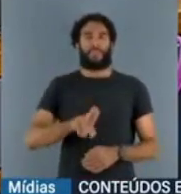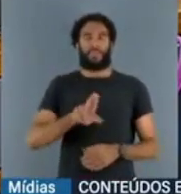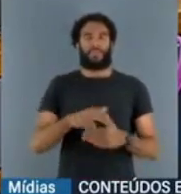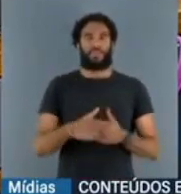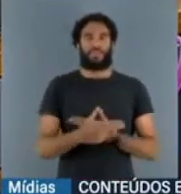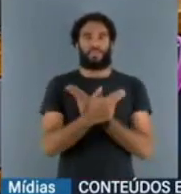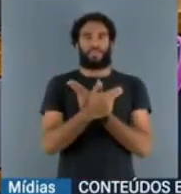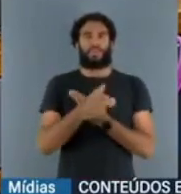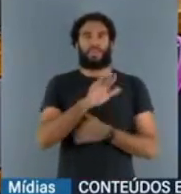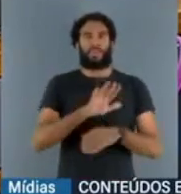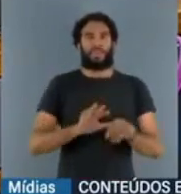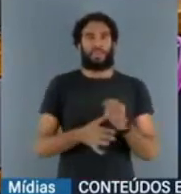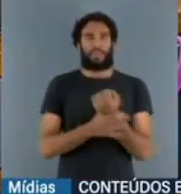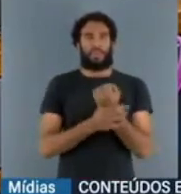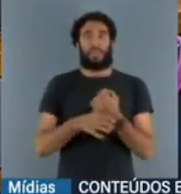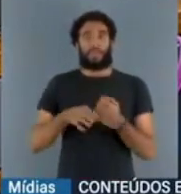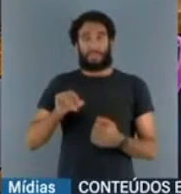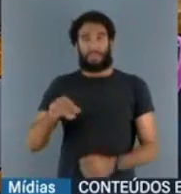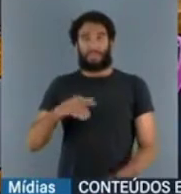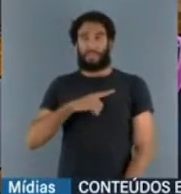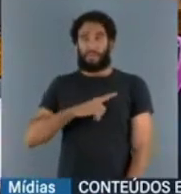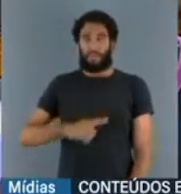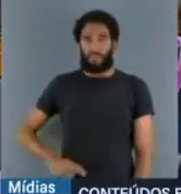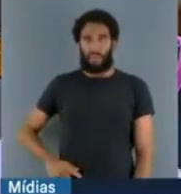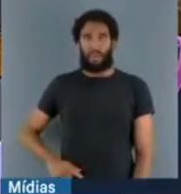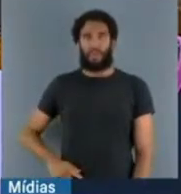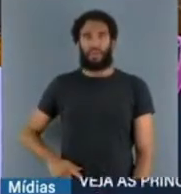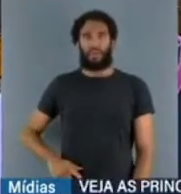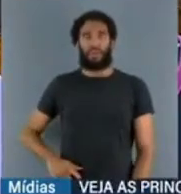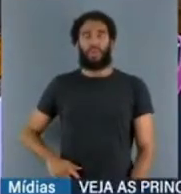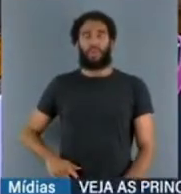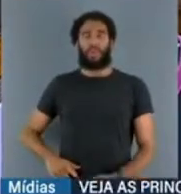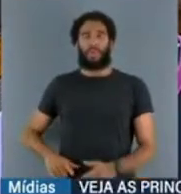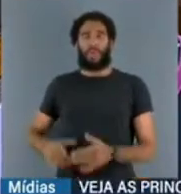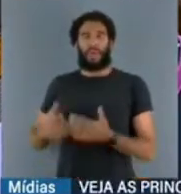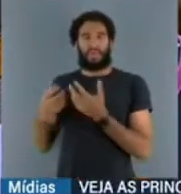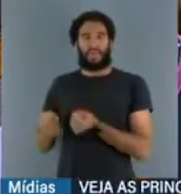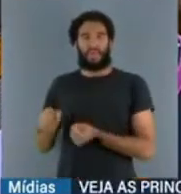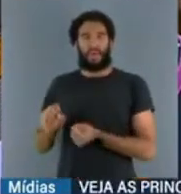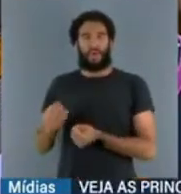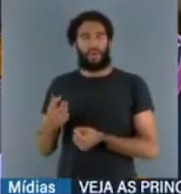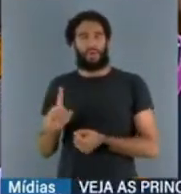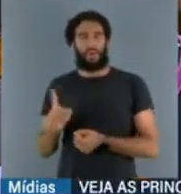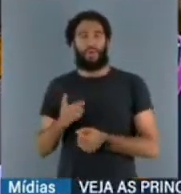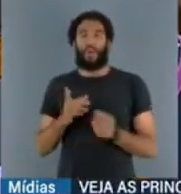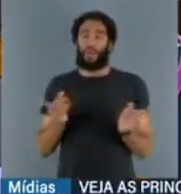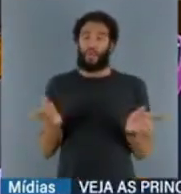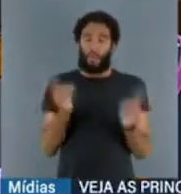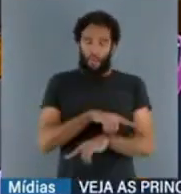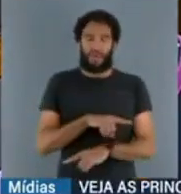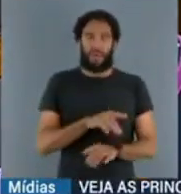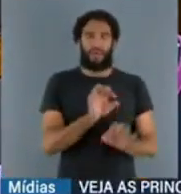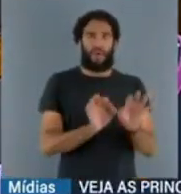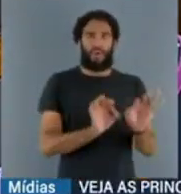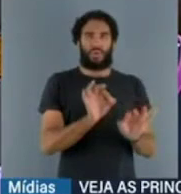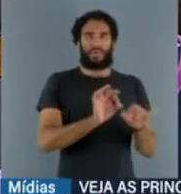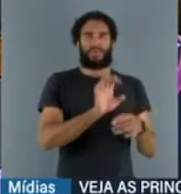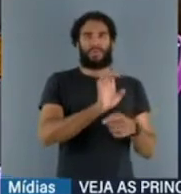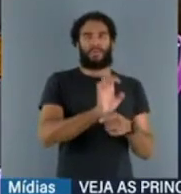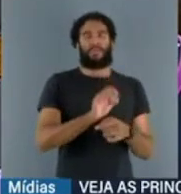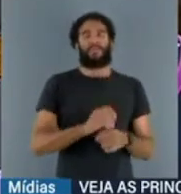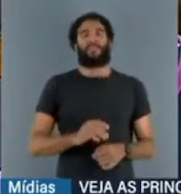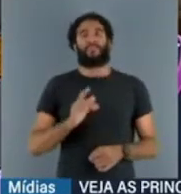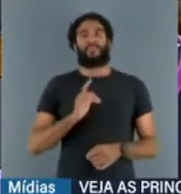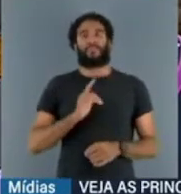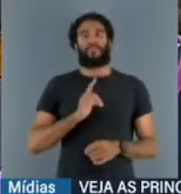a autorização do governador viola o princípio constitucional da autonomia dos Estados. A ASEO 3427 foi